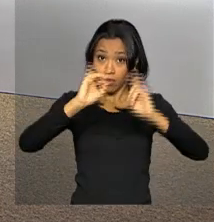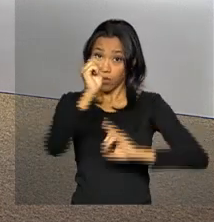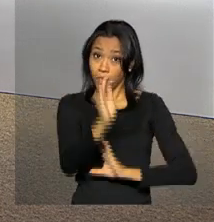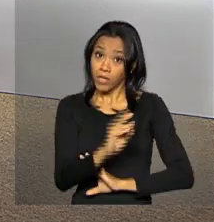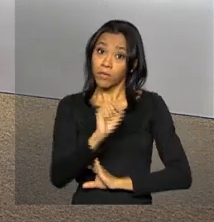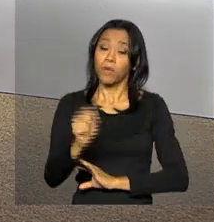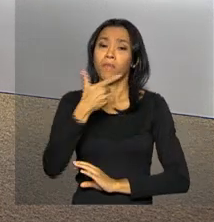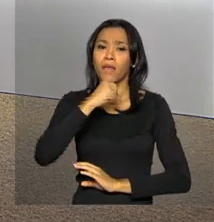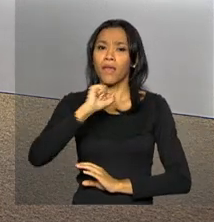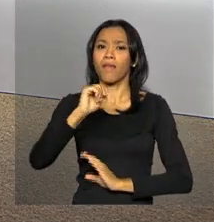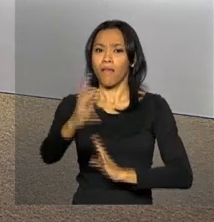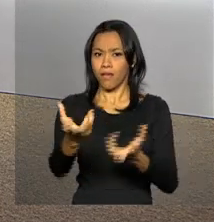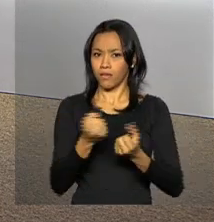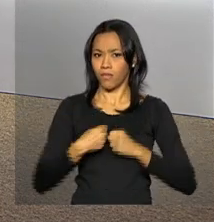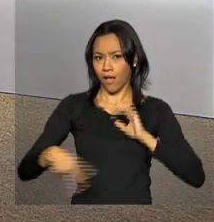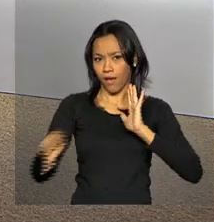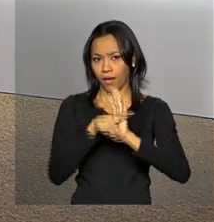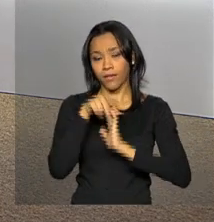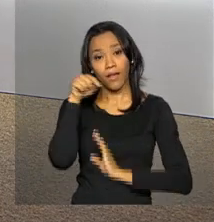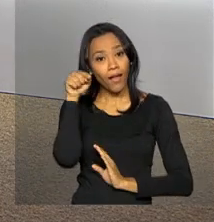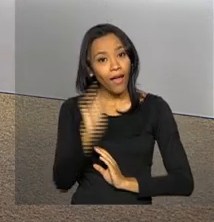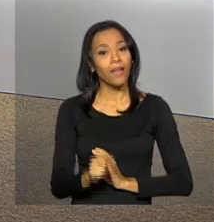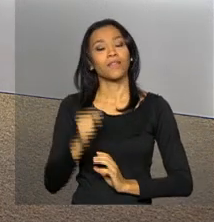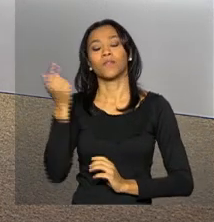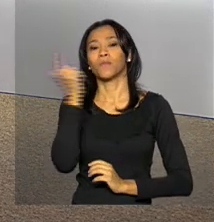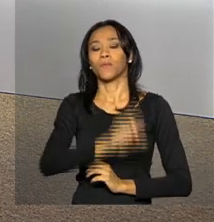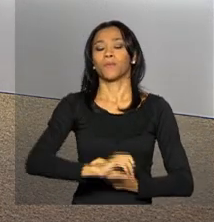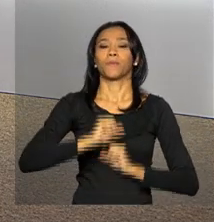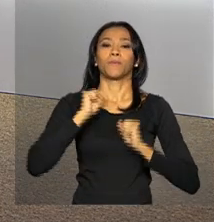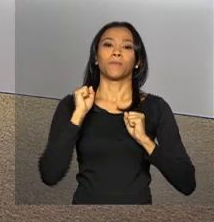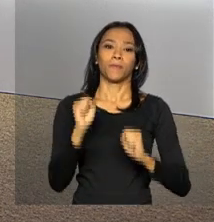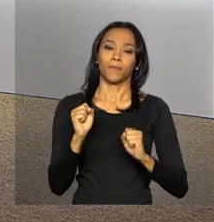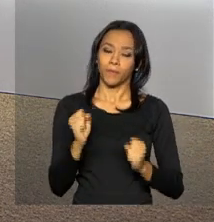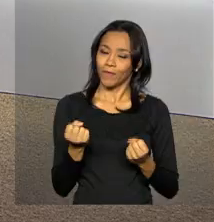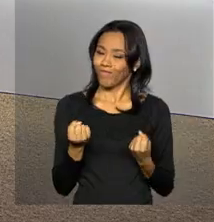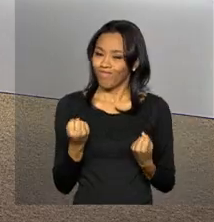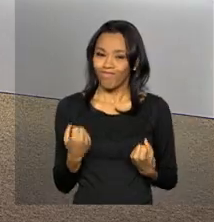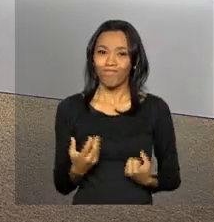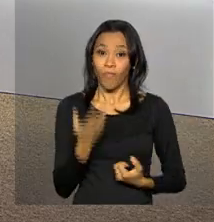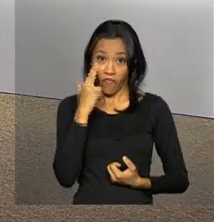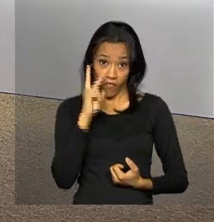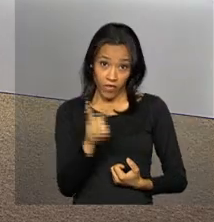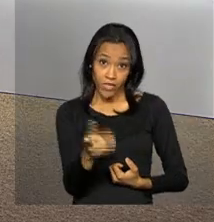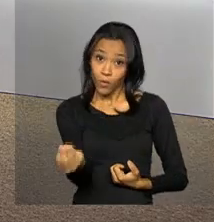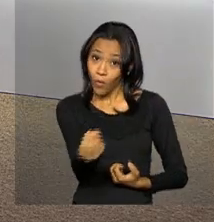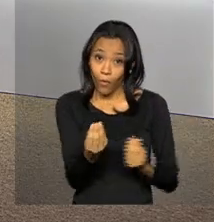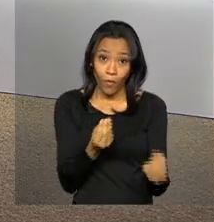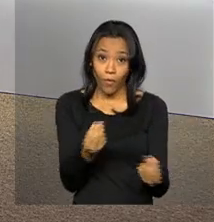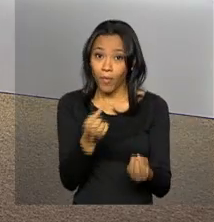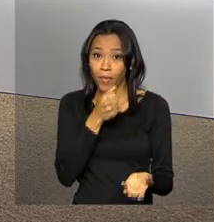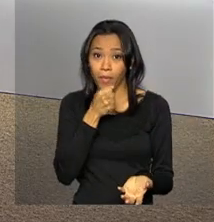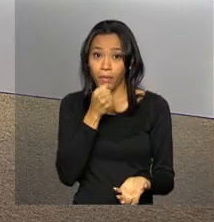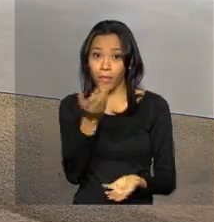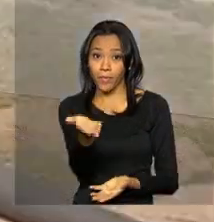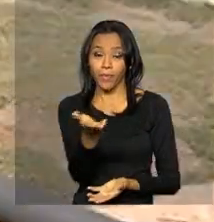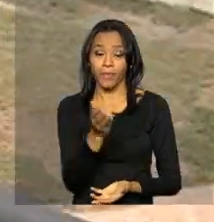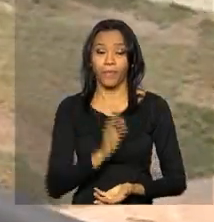quem recebeu um imóvel, esta é uma conquista incomparável. Veja na reportagem de Leonardo Meira.